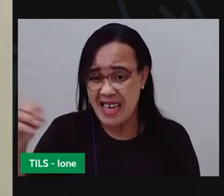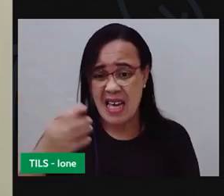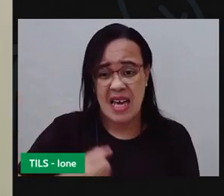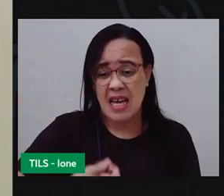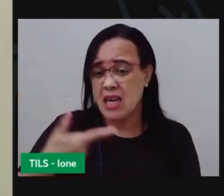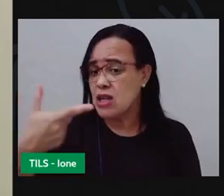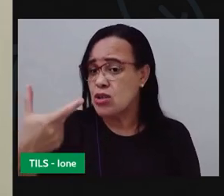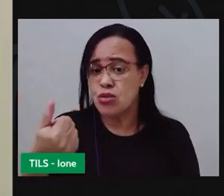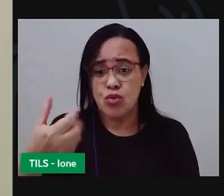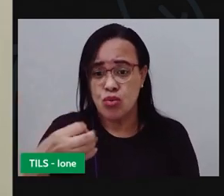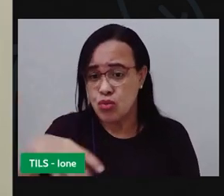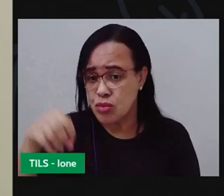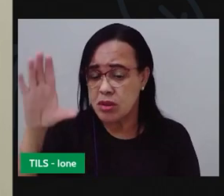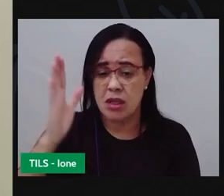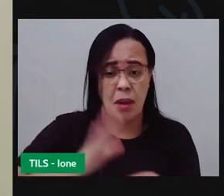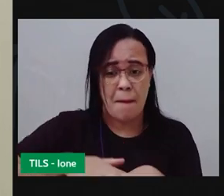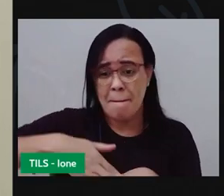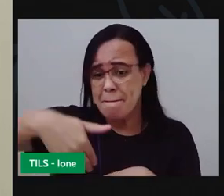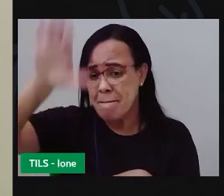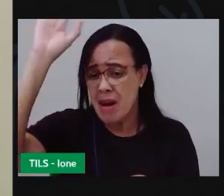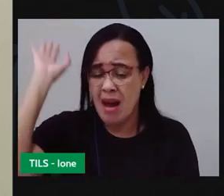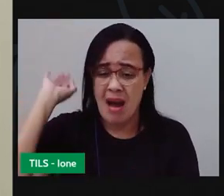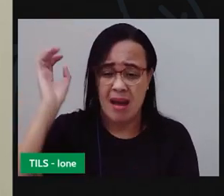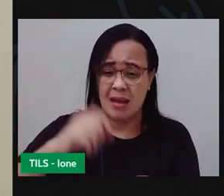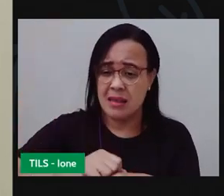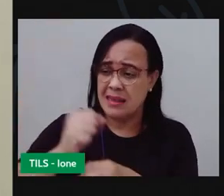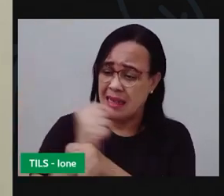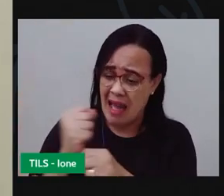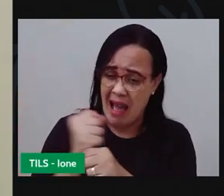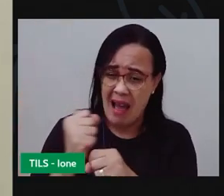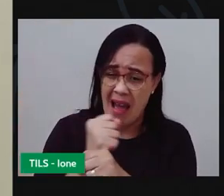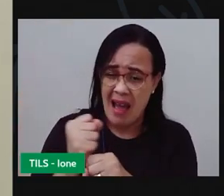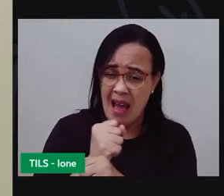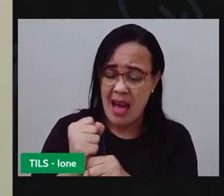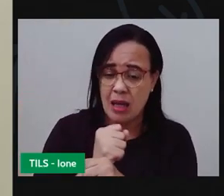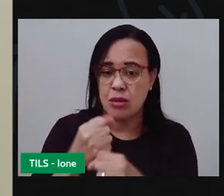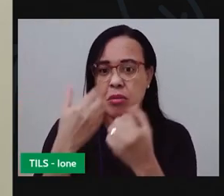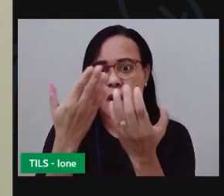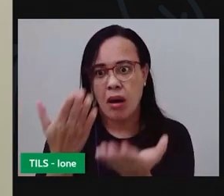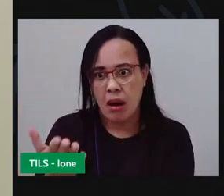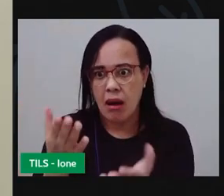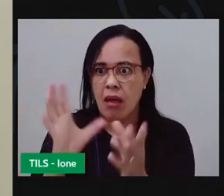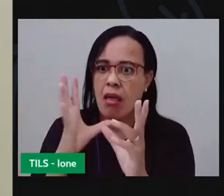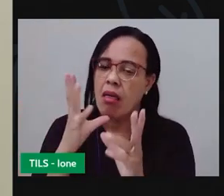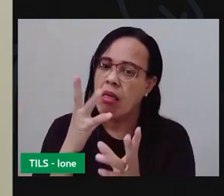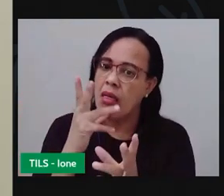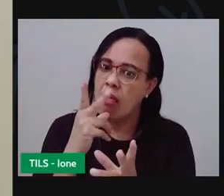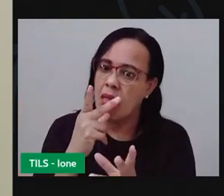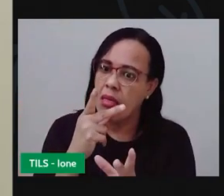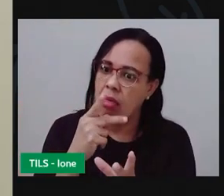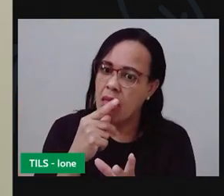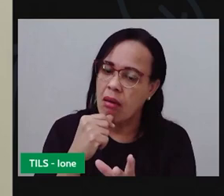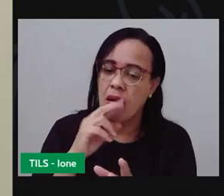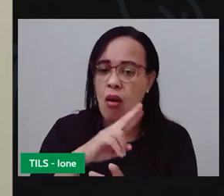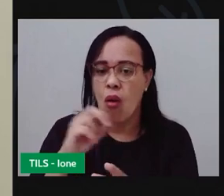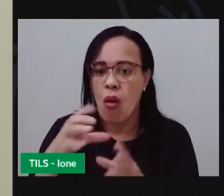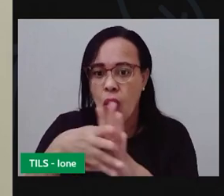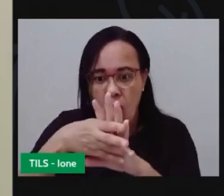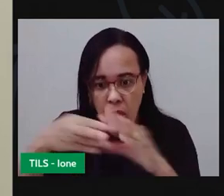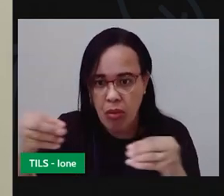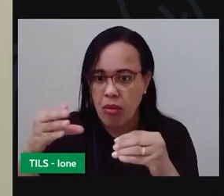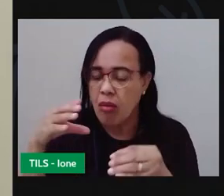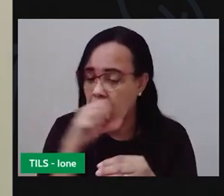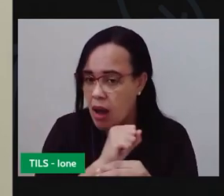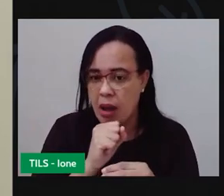para que esse material seja totalmente eliminado enquanto isso ele pode ser